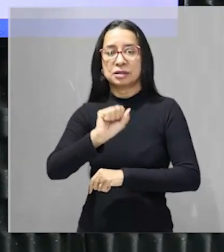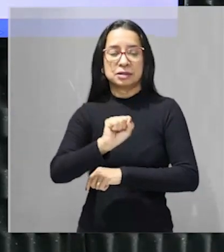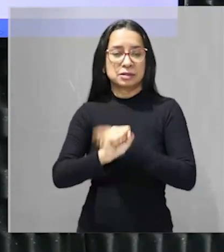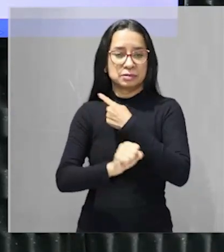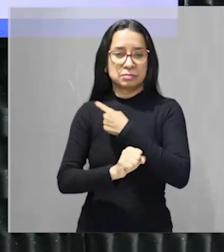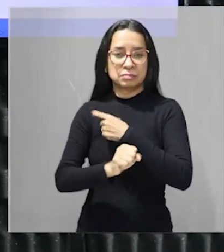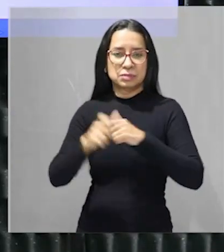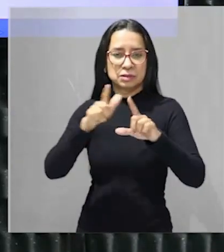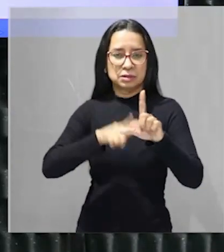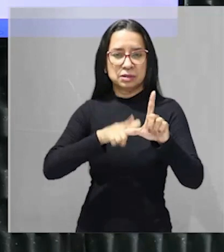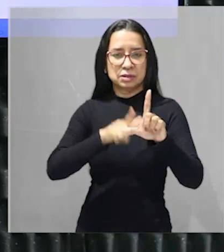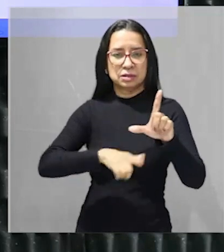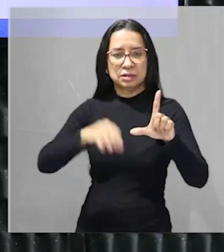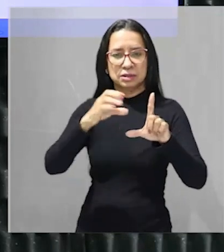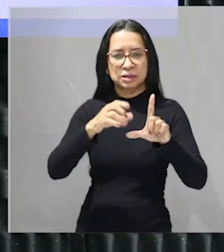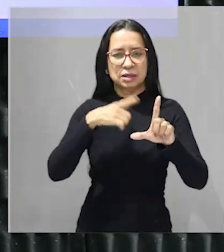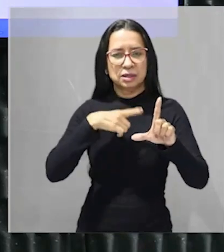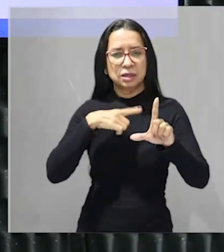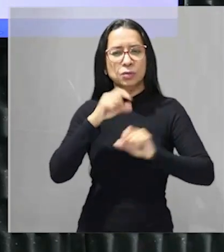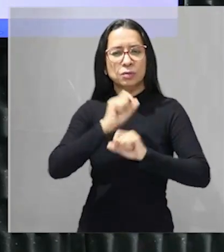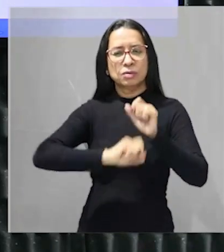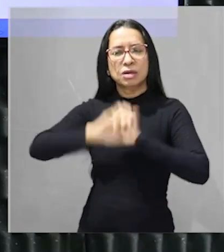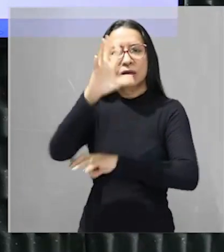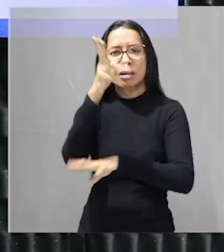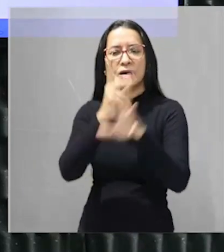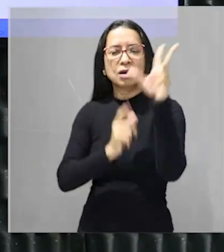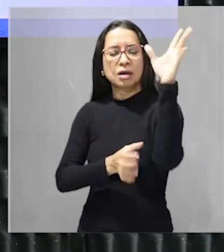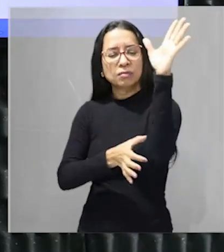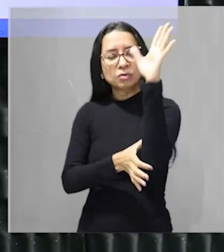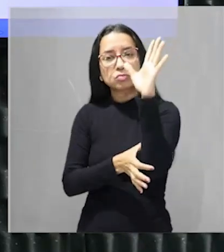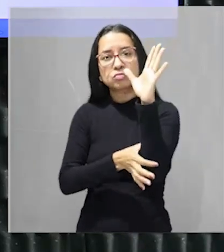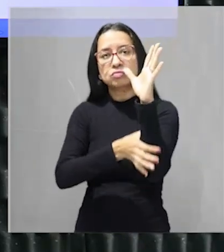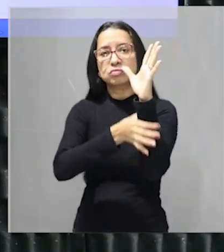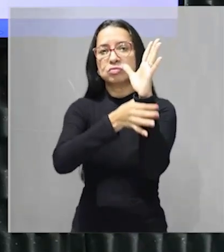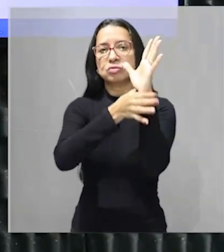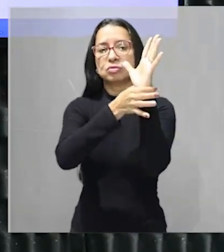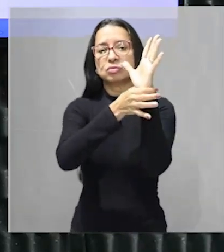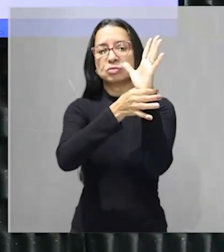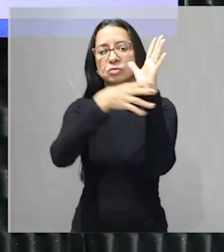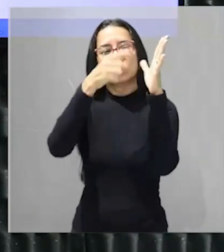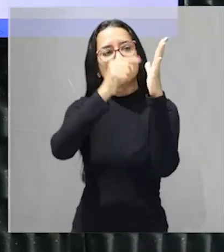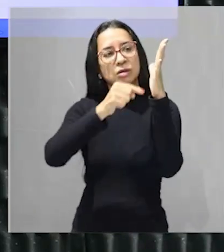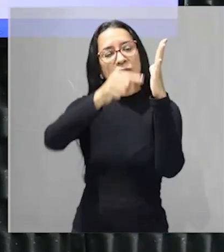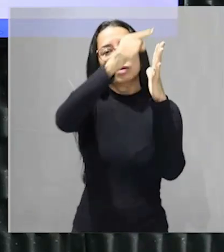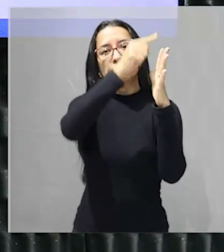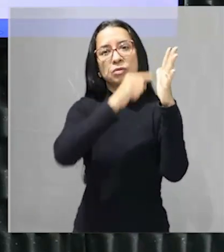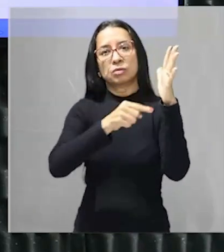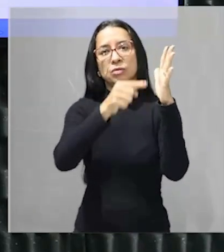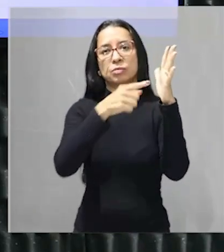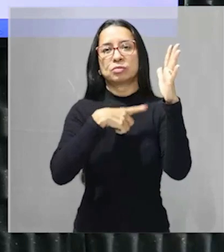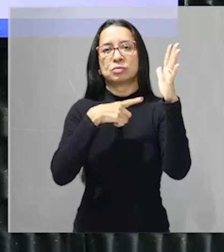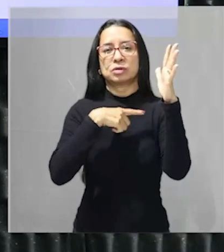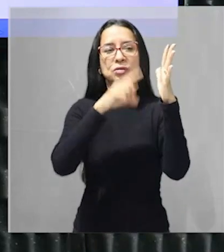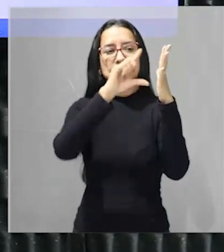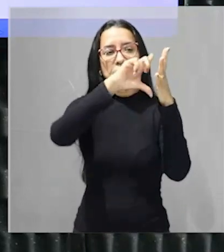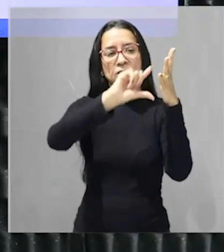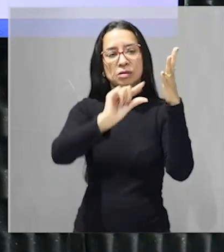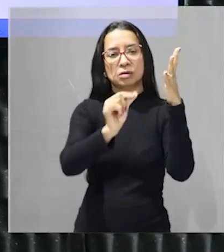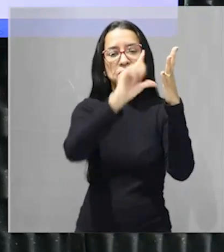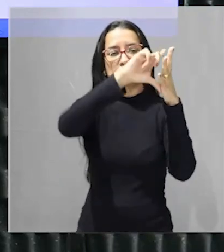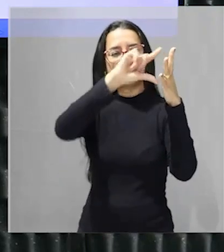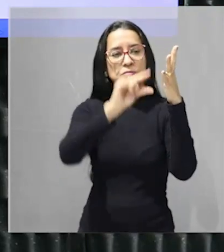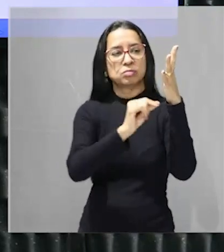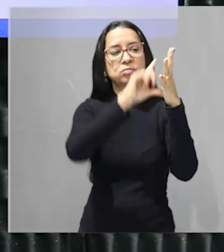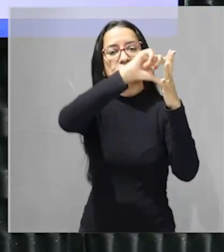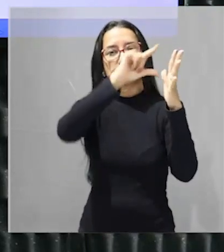claramente ali o domínio das araucárias que eu te falei troncos longos e quando tu vai ter no seu topo tu vai ter ali as árvores as folhas saindo